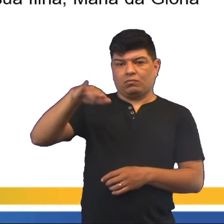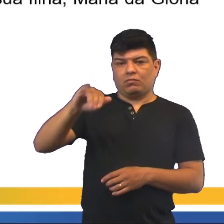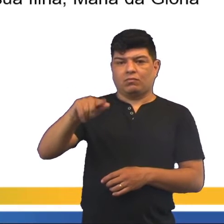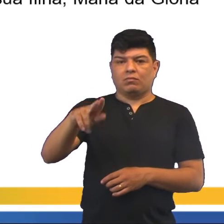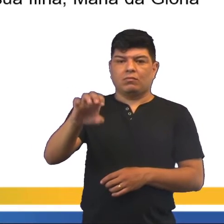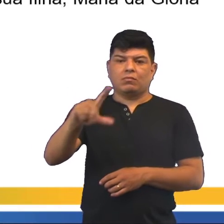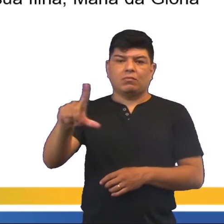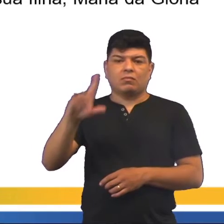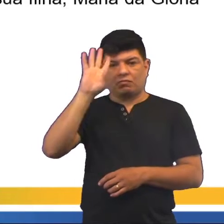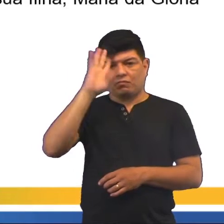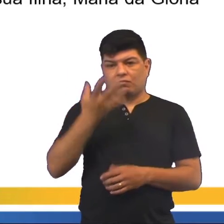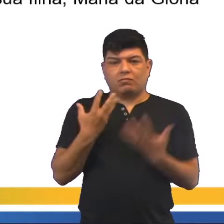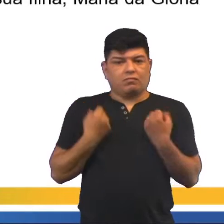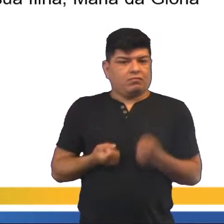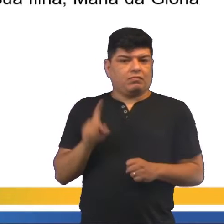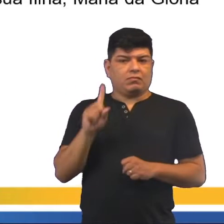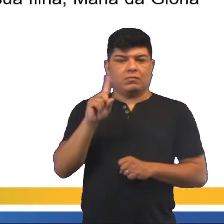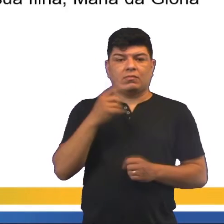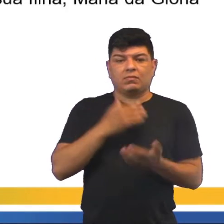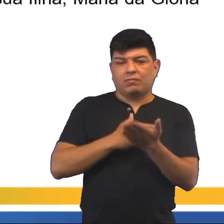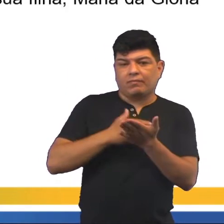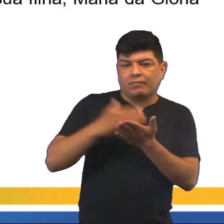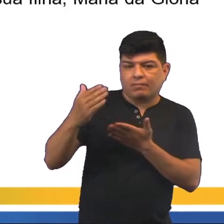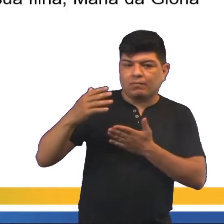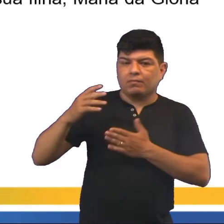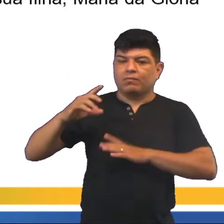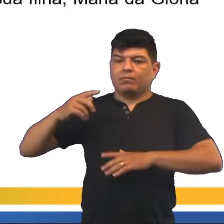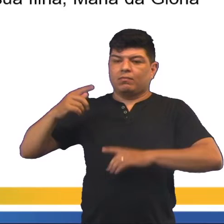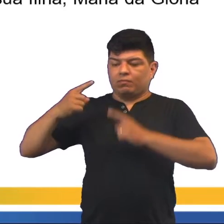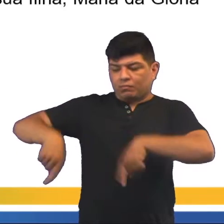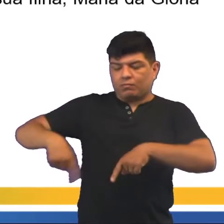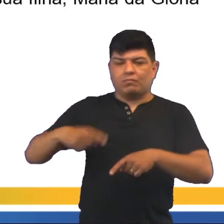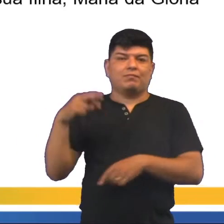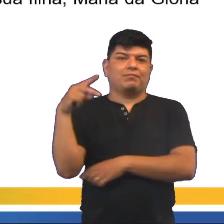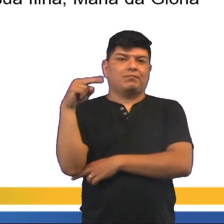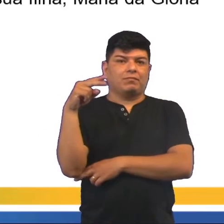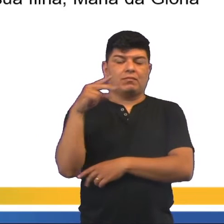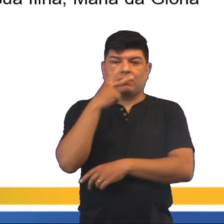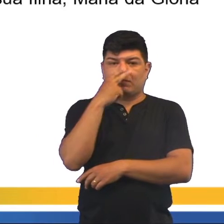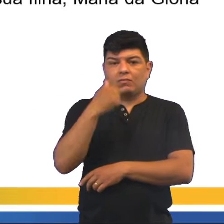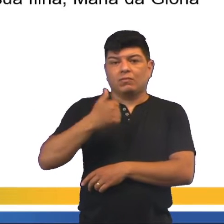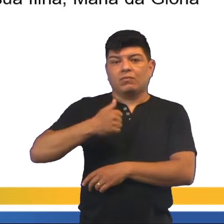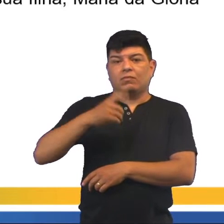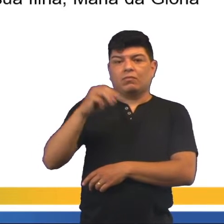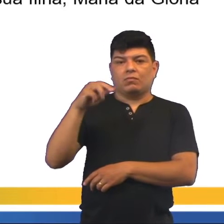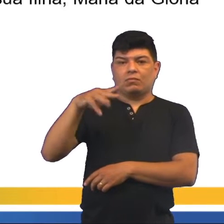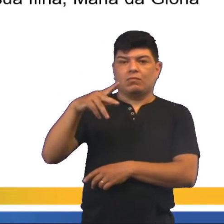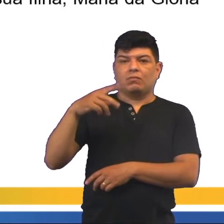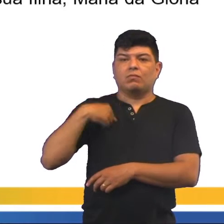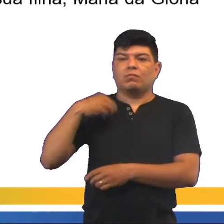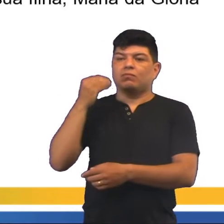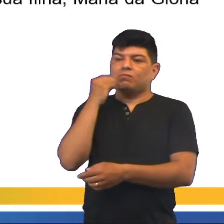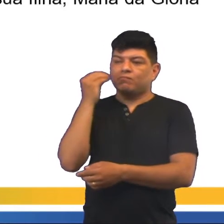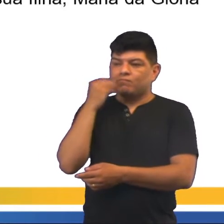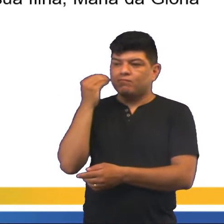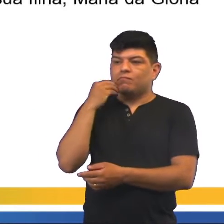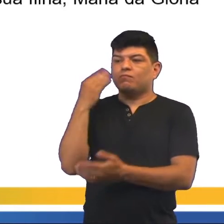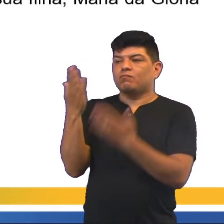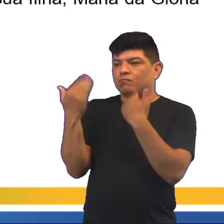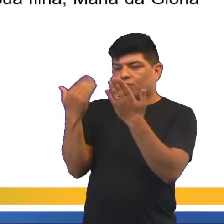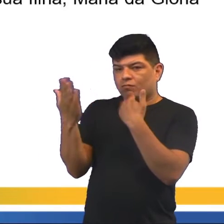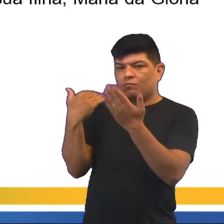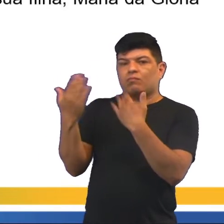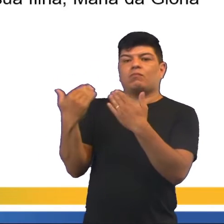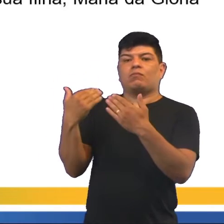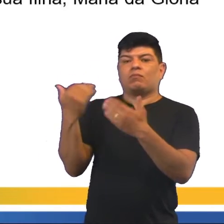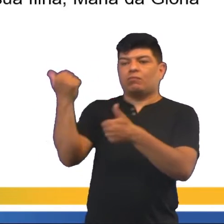aceita essa atitude, né? Aí se inicia uma longa disputa entre os irmãos. Dom Pedro I tenta negociar com o irmão, abdica do